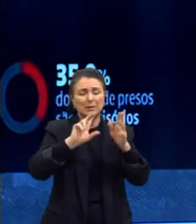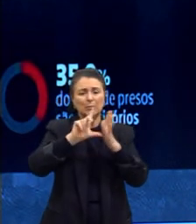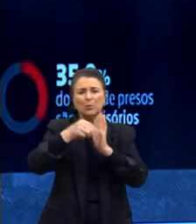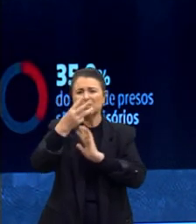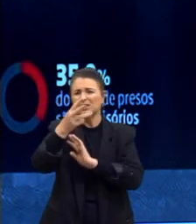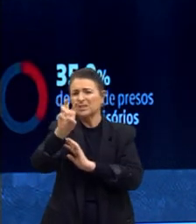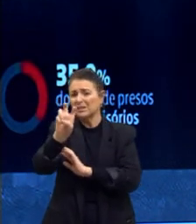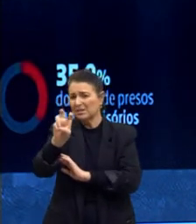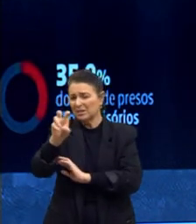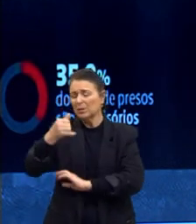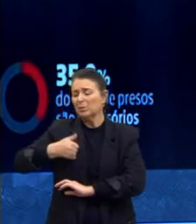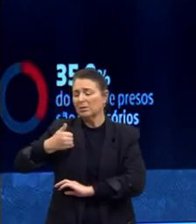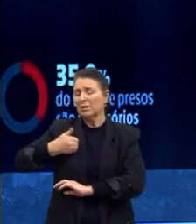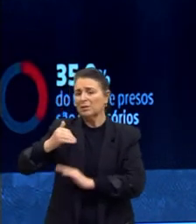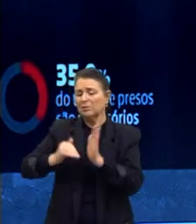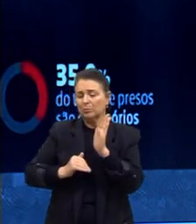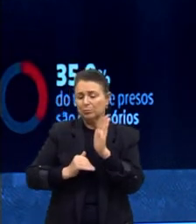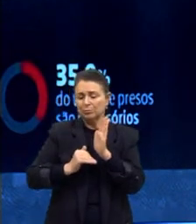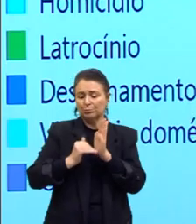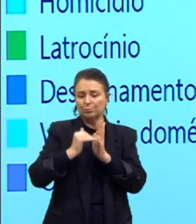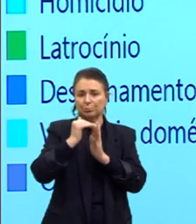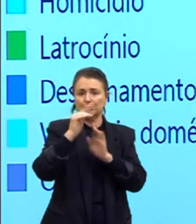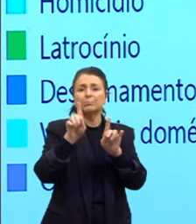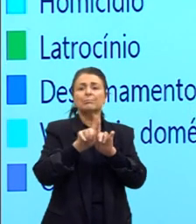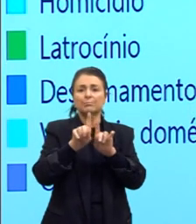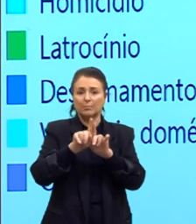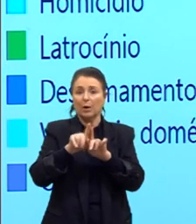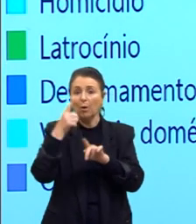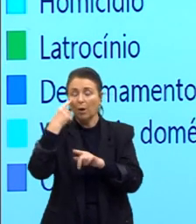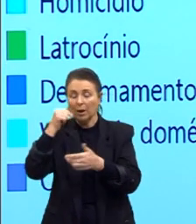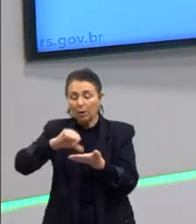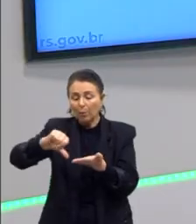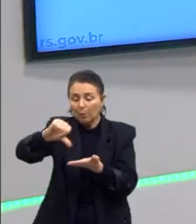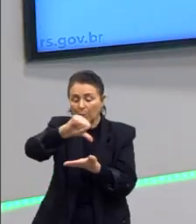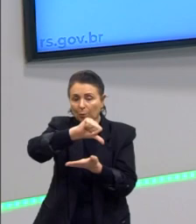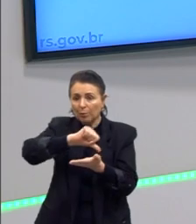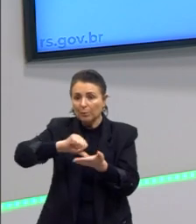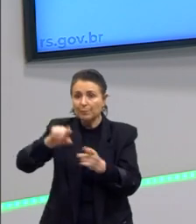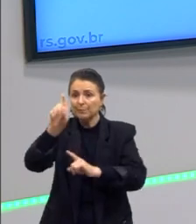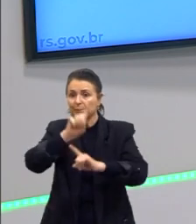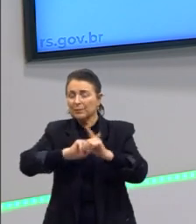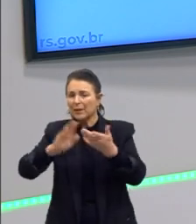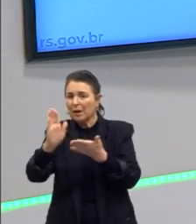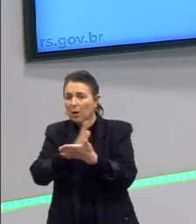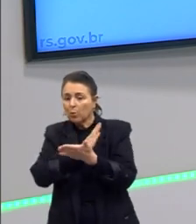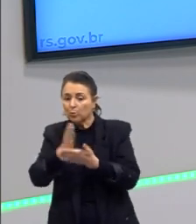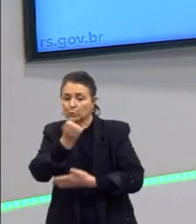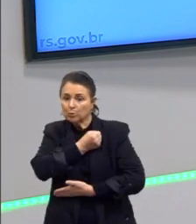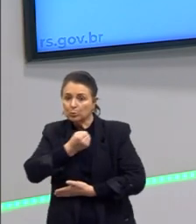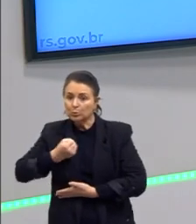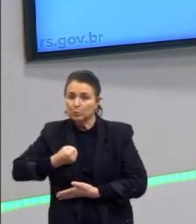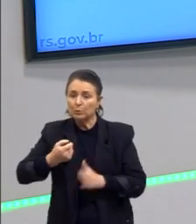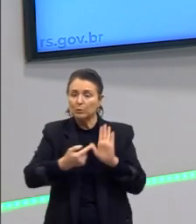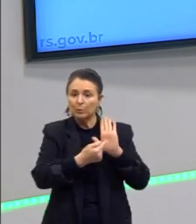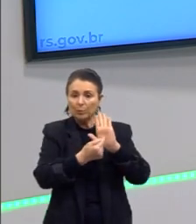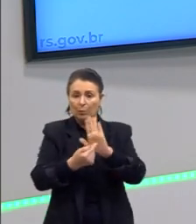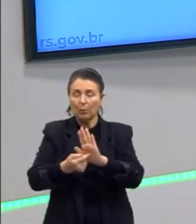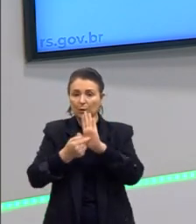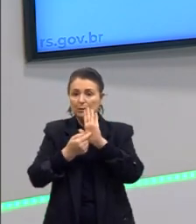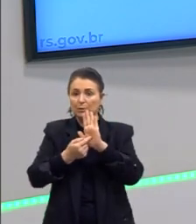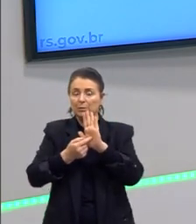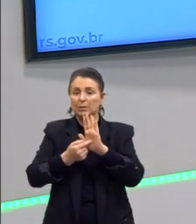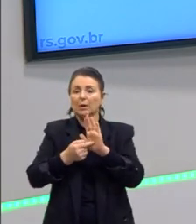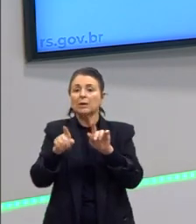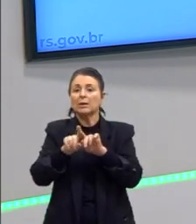ambos os mapas são o maior número de presidiários. aqui alguns números também do que retratam, olha o